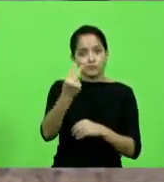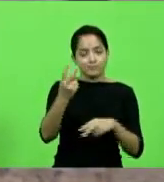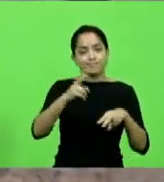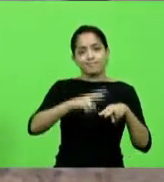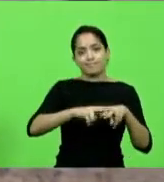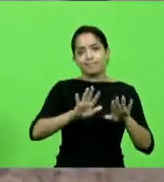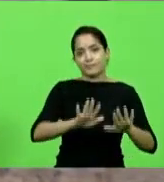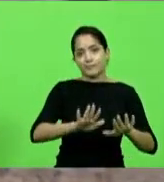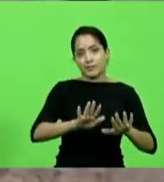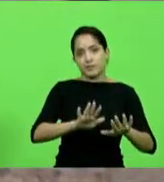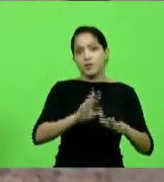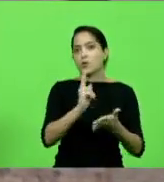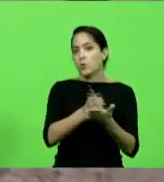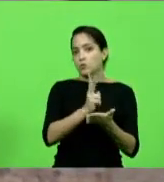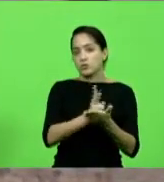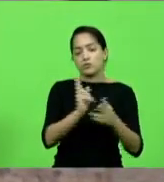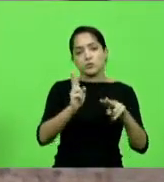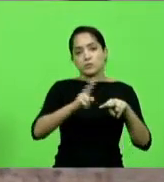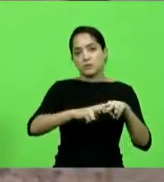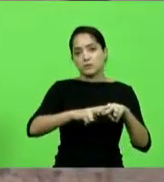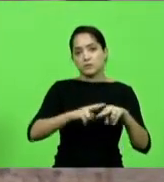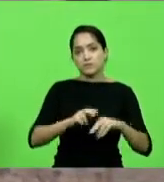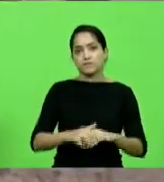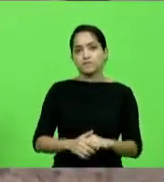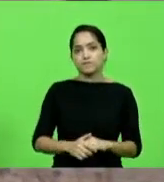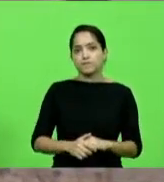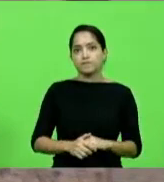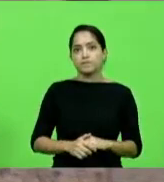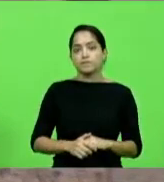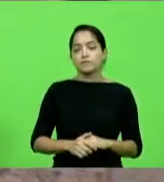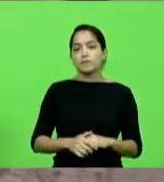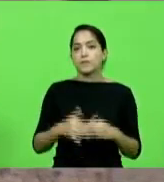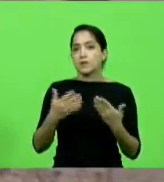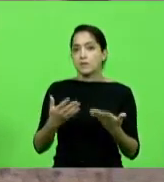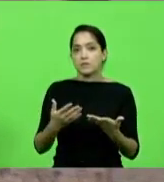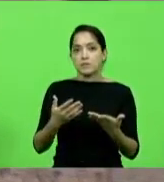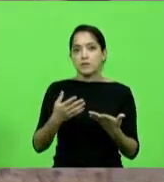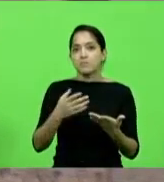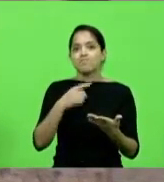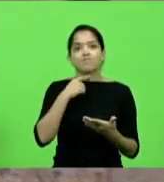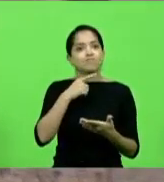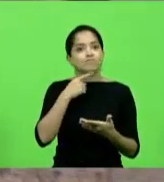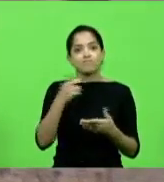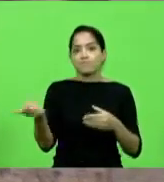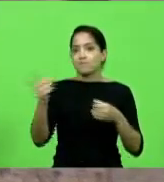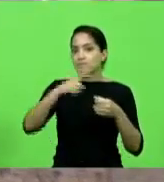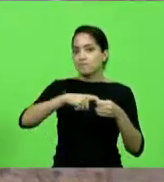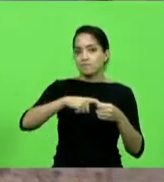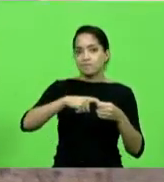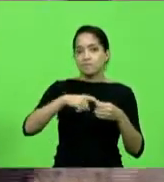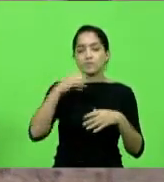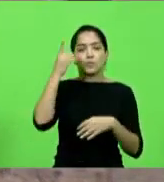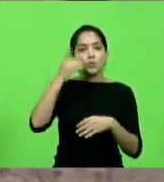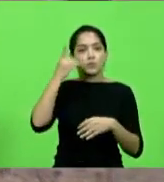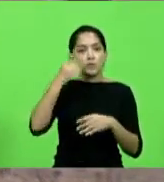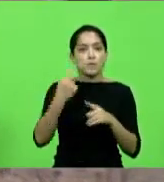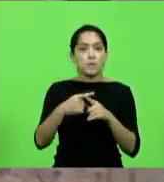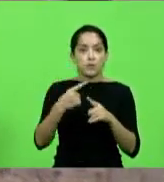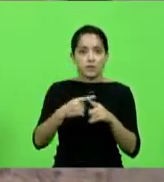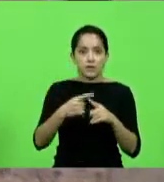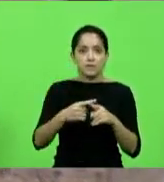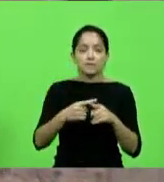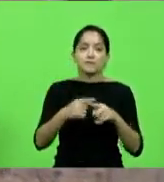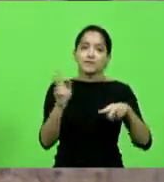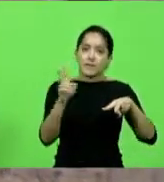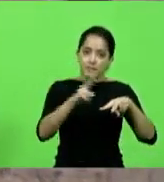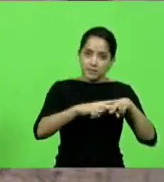o deputado Júlio continua preso. E, mesmo assim, ele não poderá voltar para a Assembleia Legislativa na condição do deputado. Por quê? Porque está em prisão domiciliar.